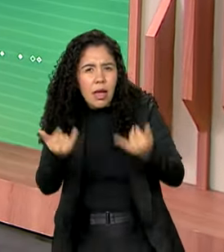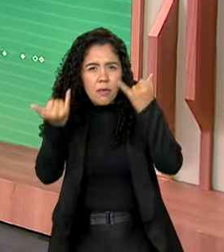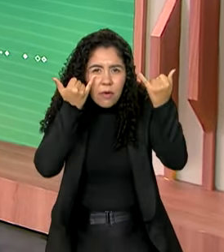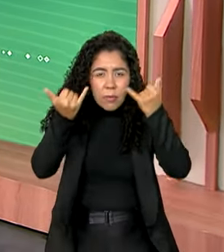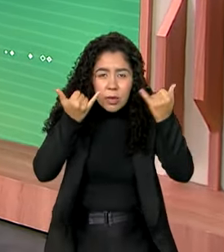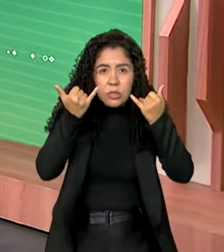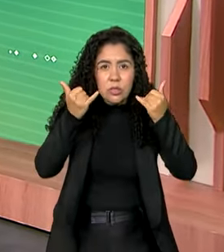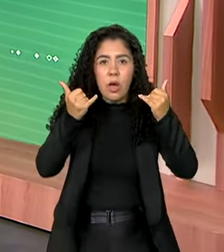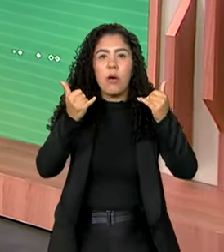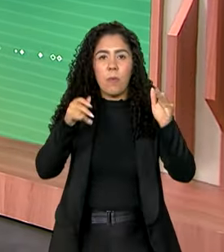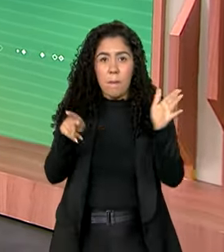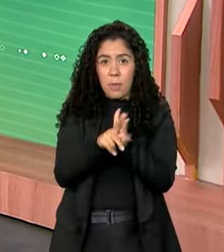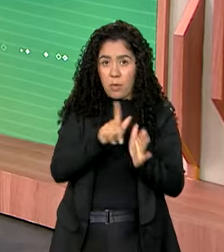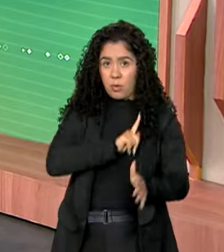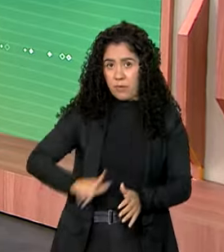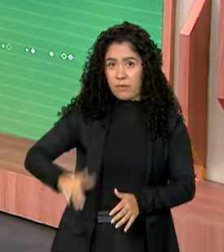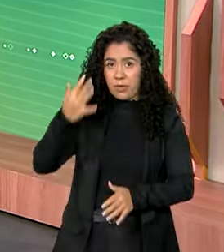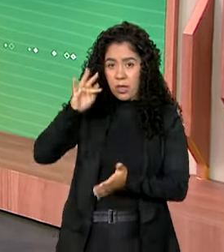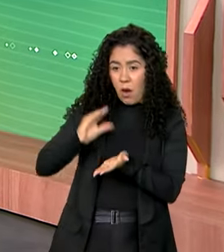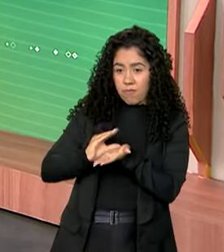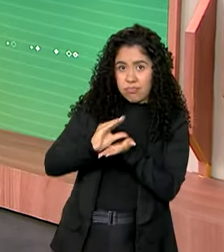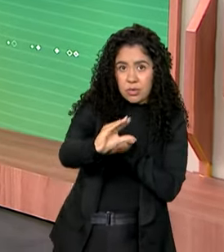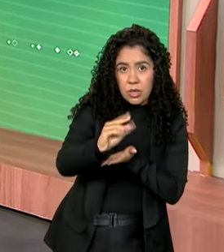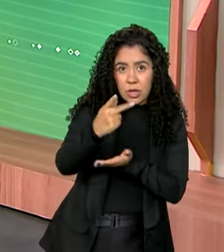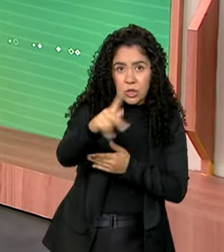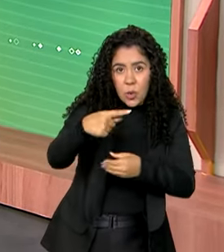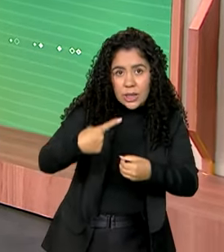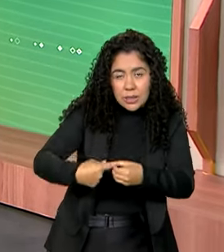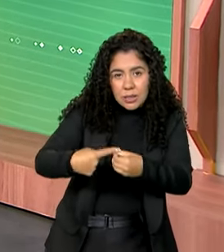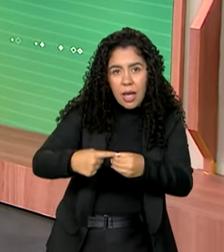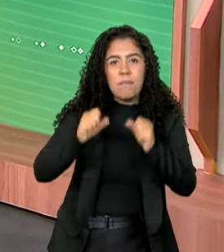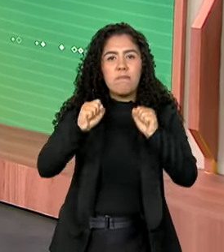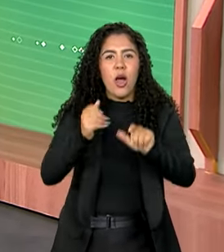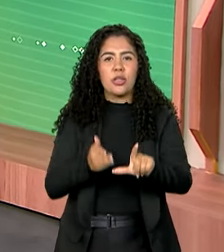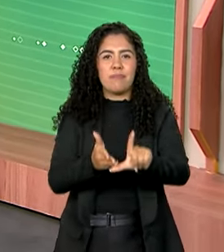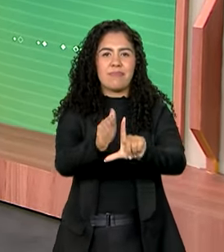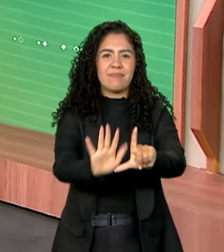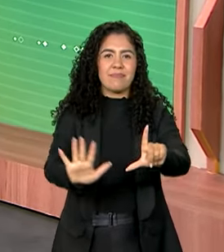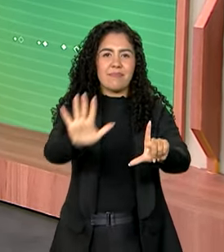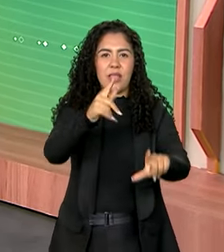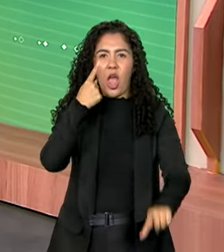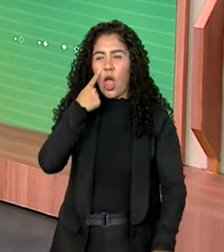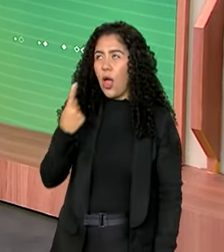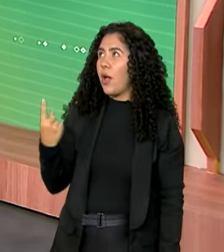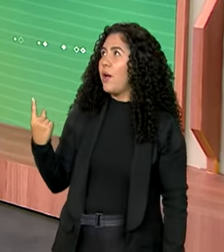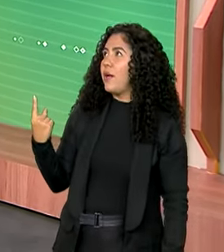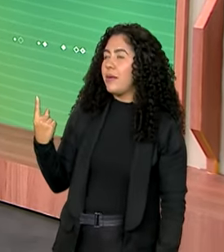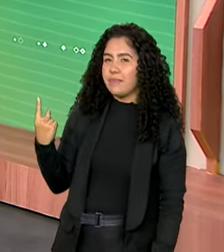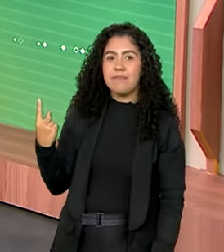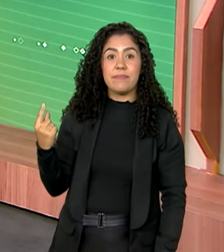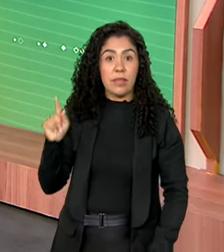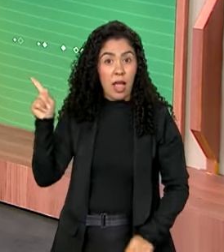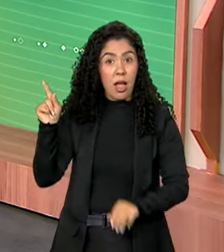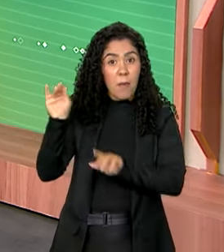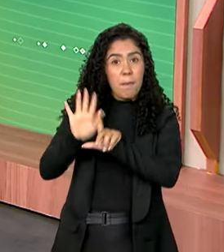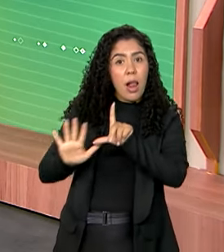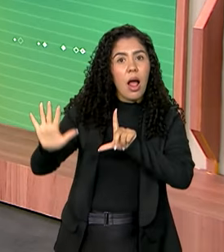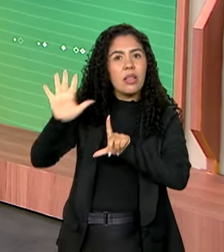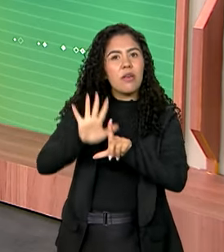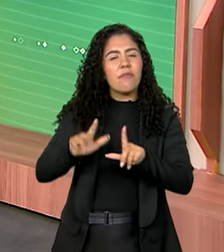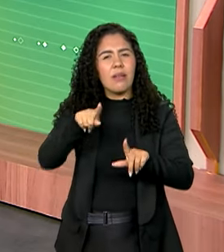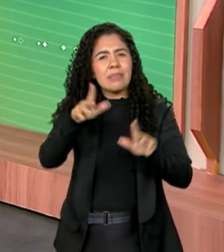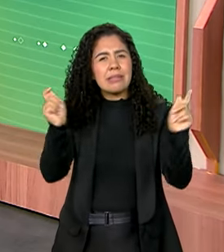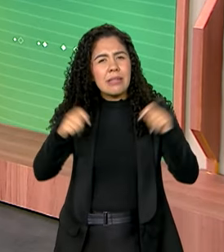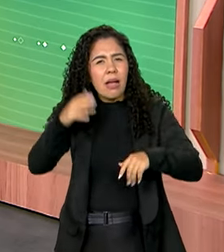sua cidade ou no seu estado, basta acessar gov.br barra comunica.br. Nesta plataforma, você fica